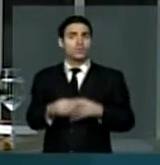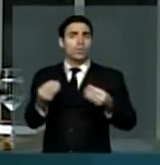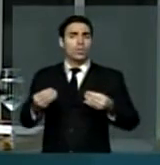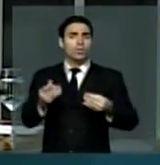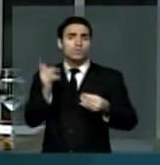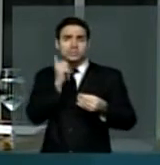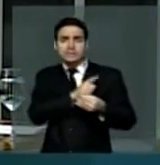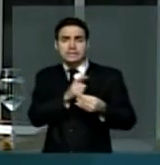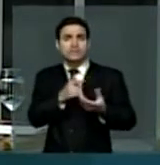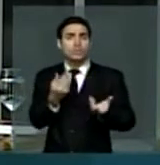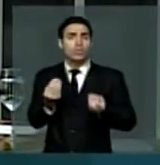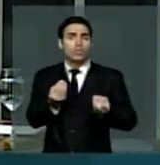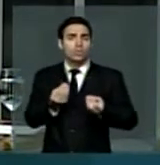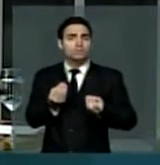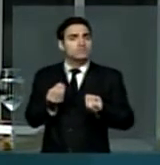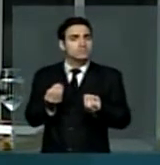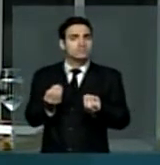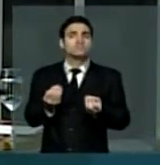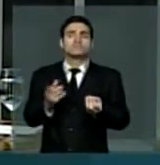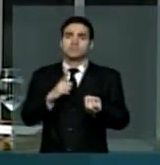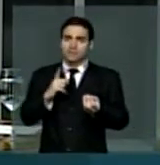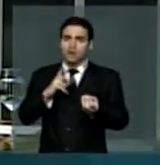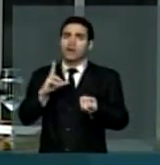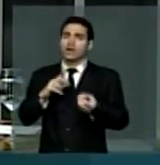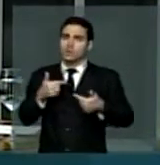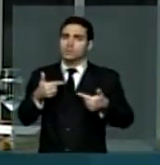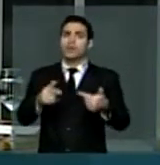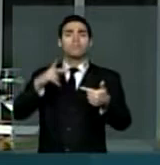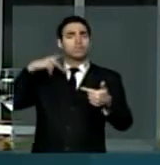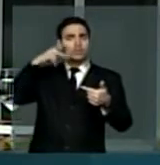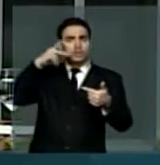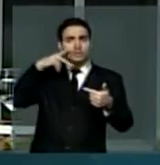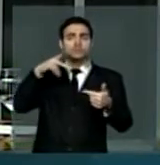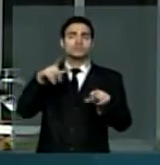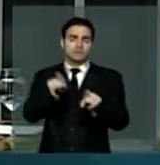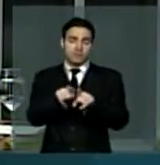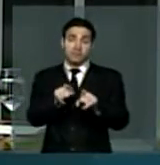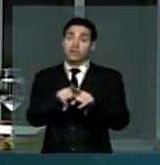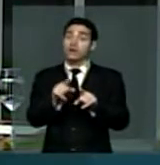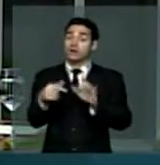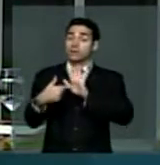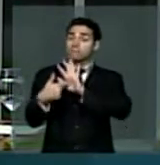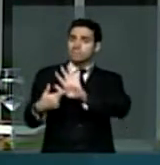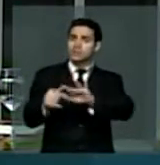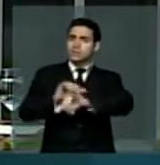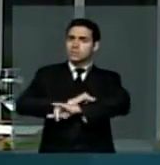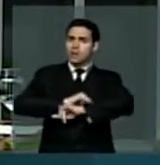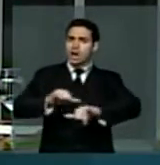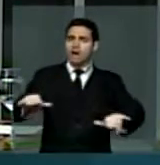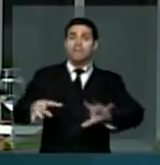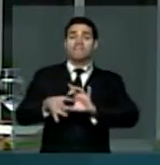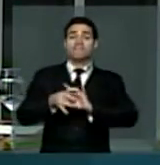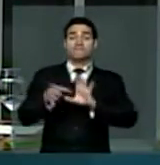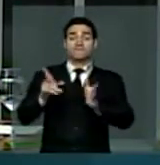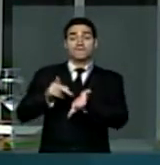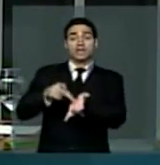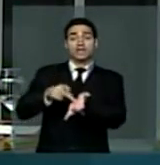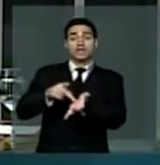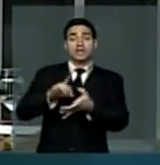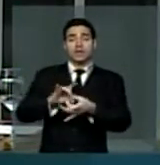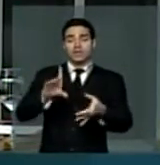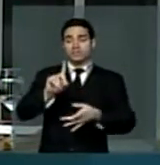se faz pela vida política e por meio de uma verdadeira democracia com plena